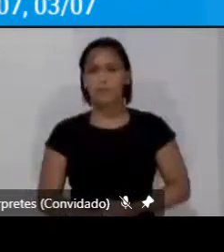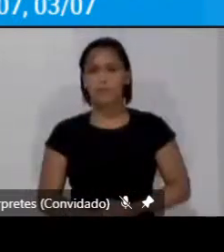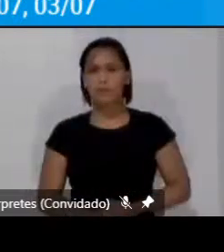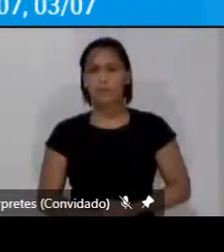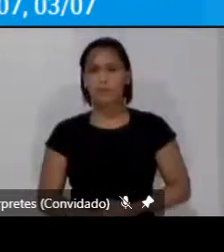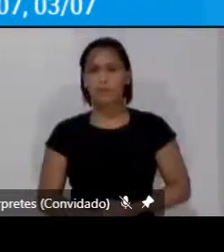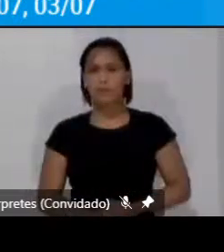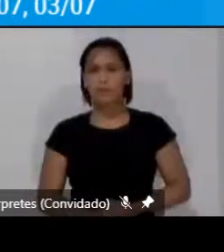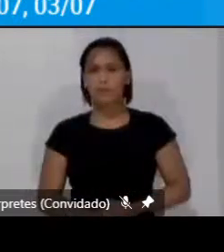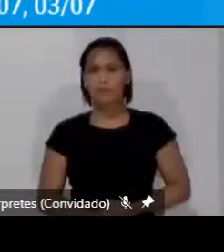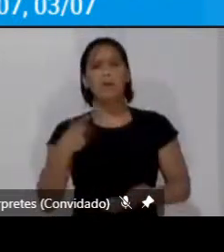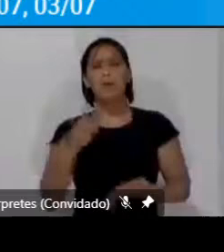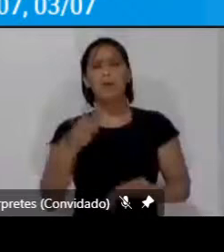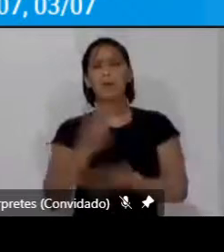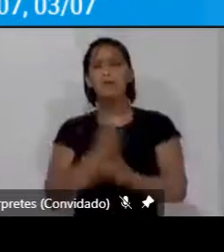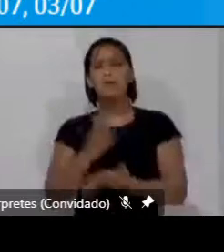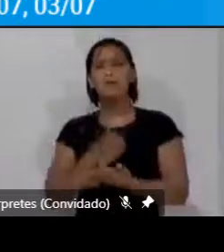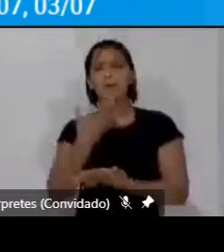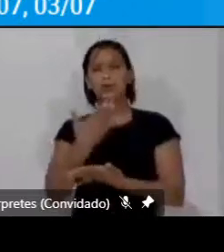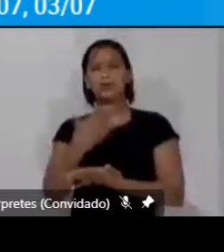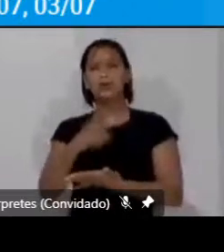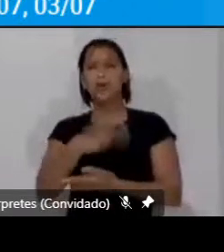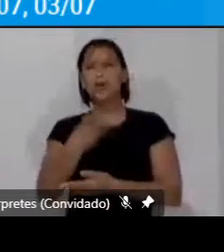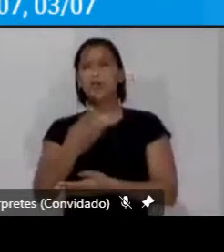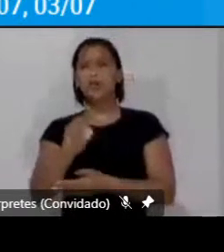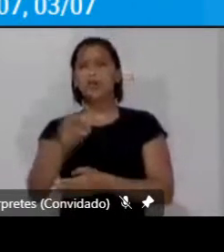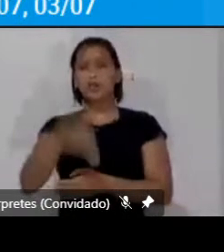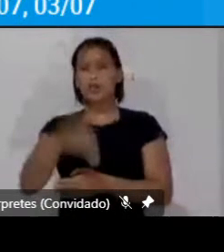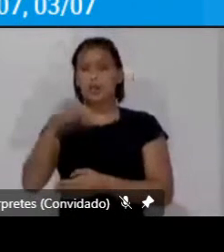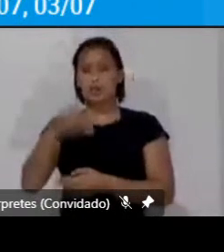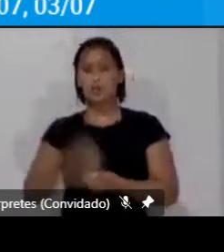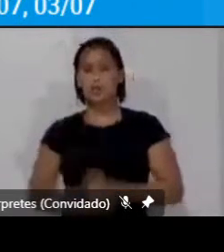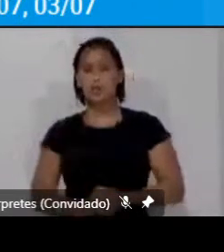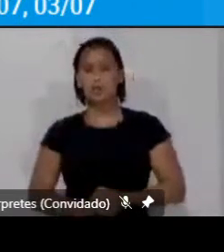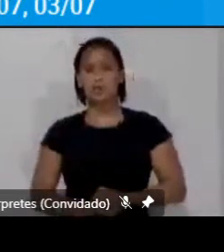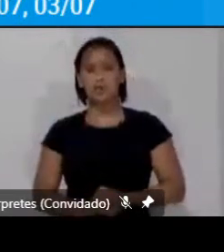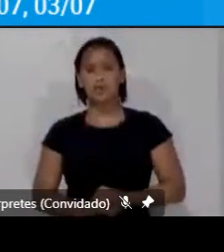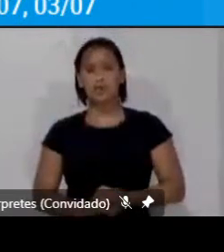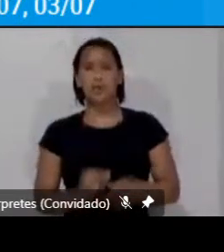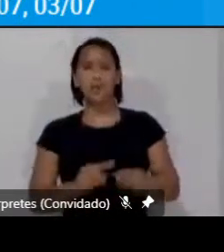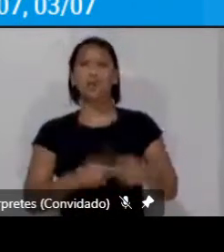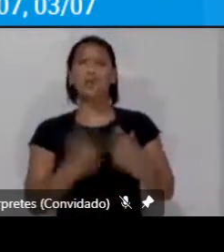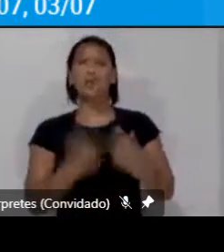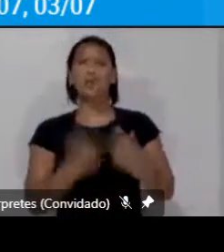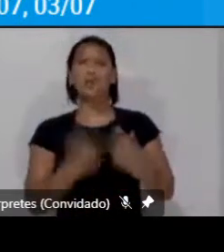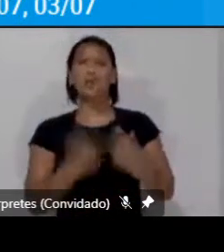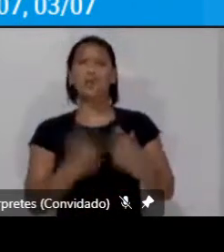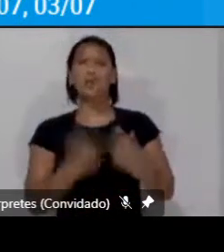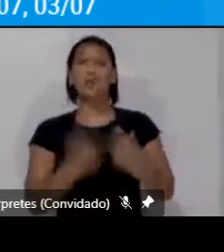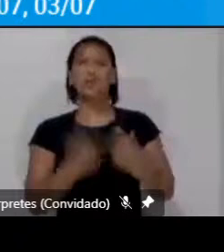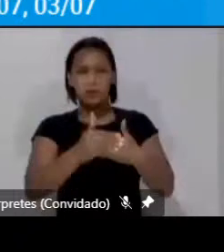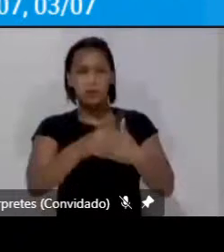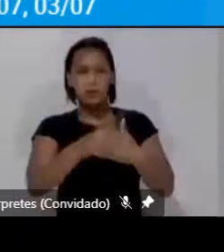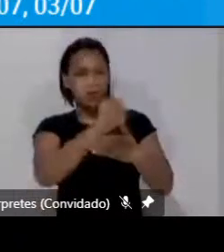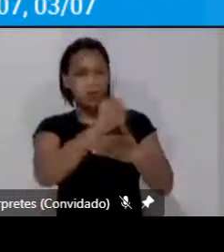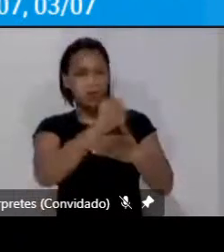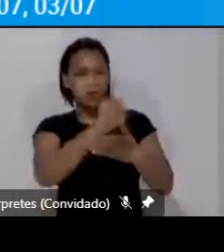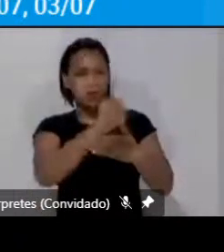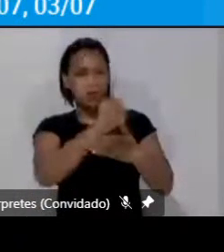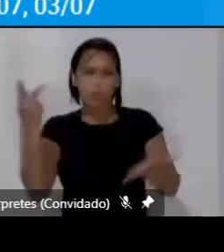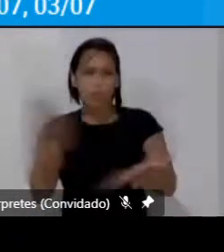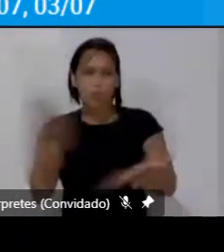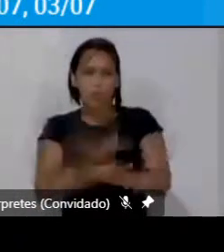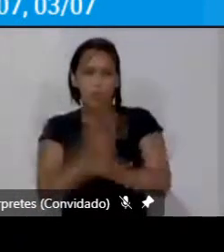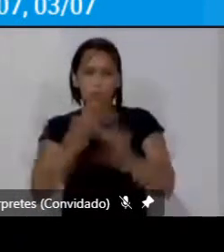seguindo o teu pedido estamos com 30 minutos tá então a partir daí né e de